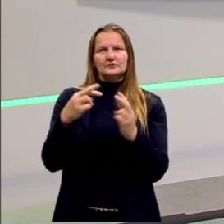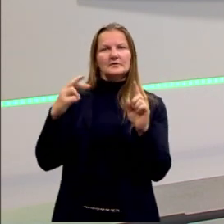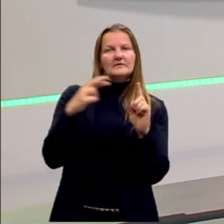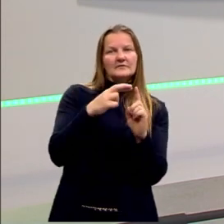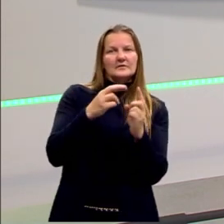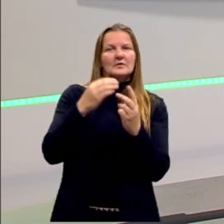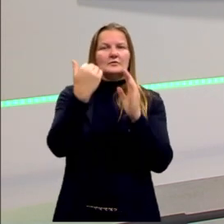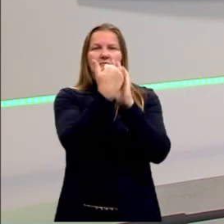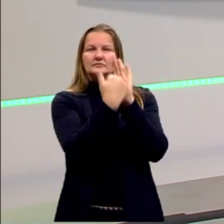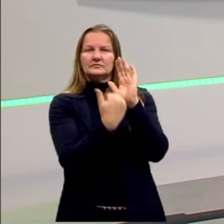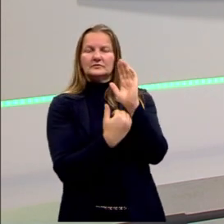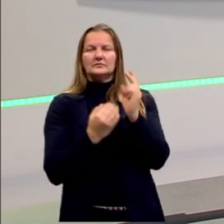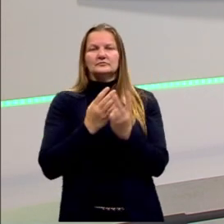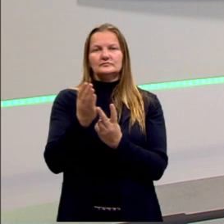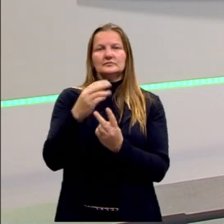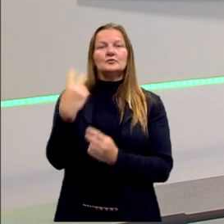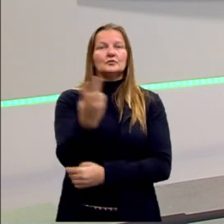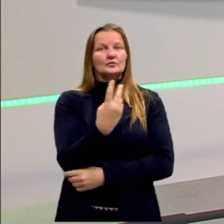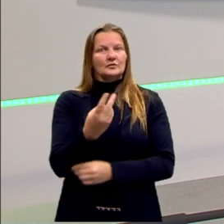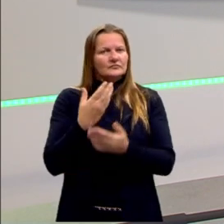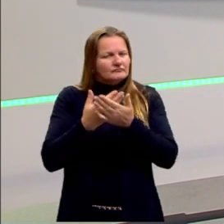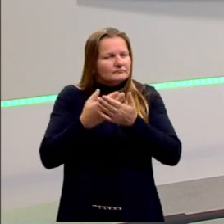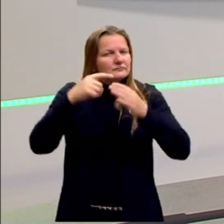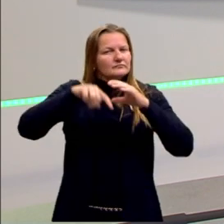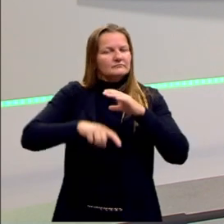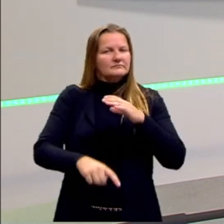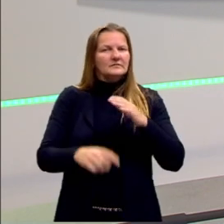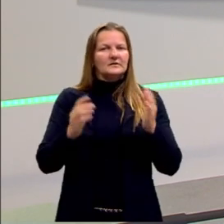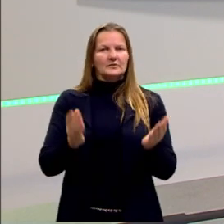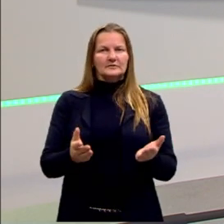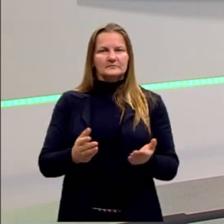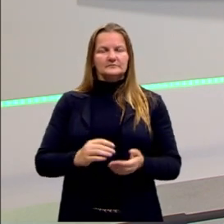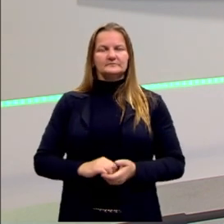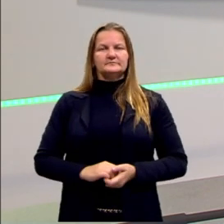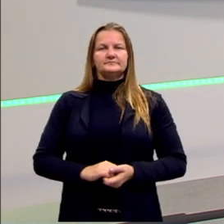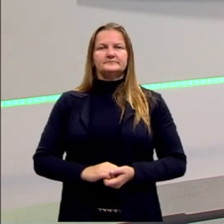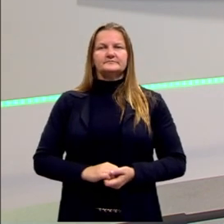e coesão sequencial, que a gente vai falar melhor hoje.